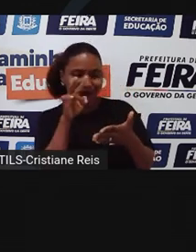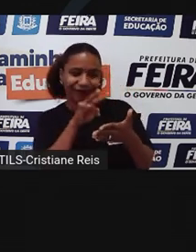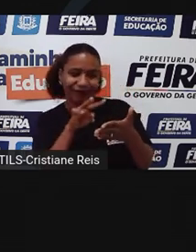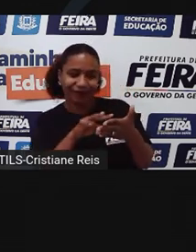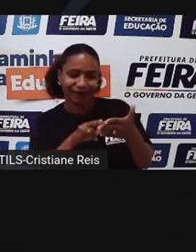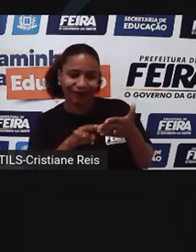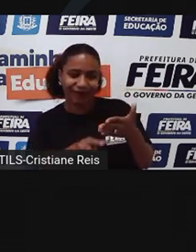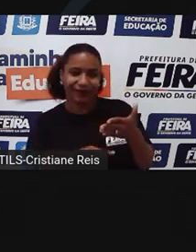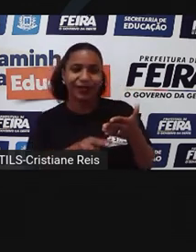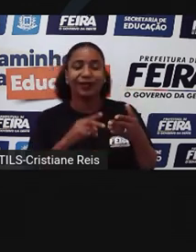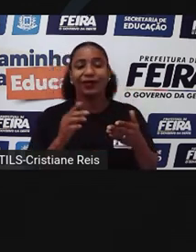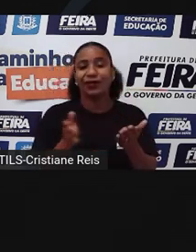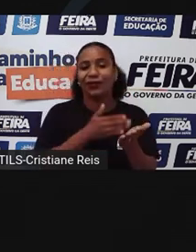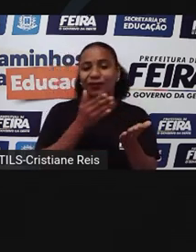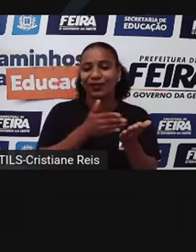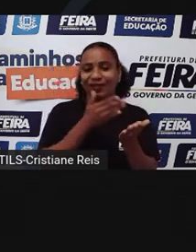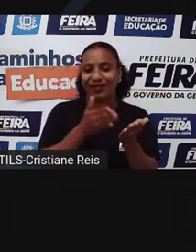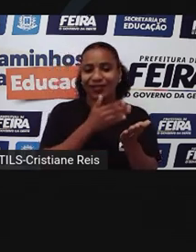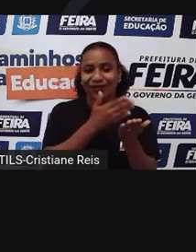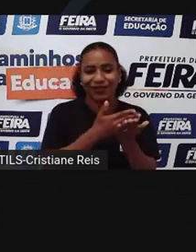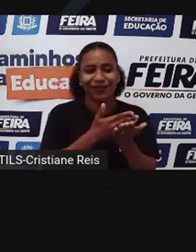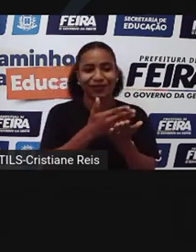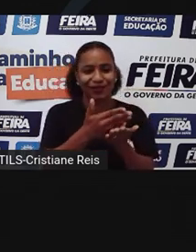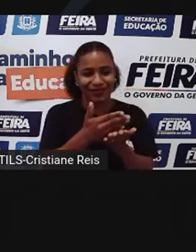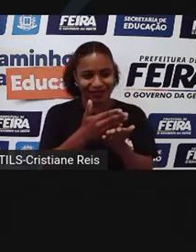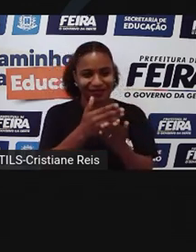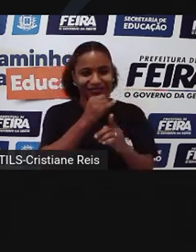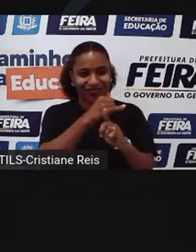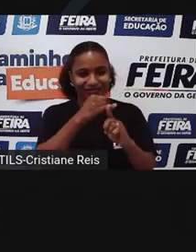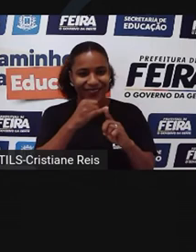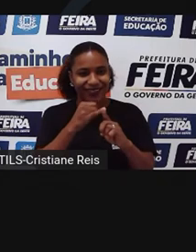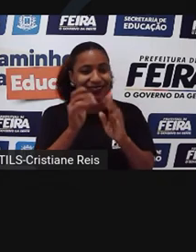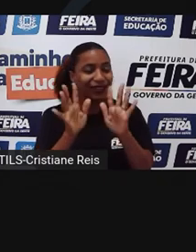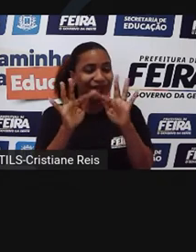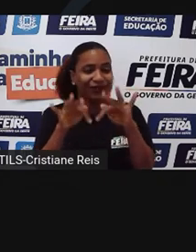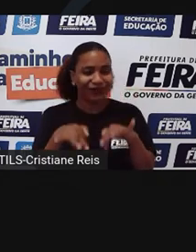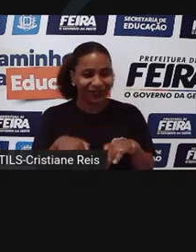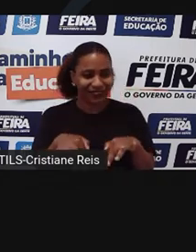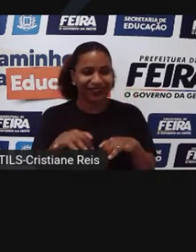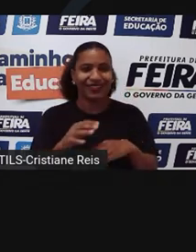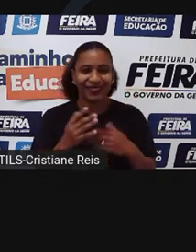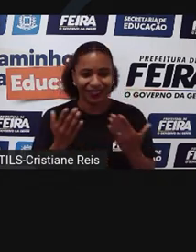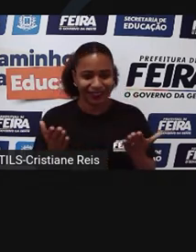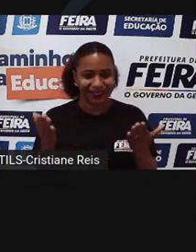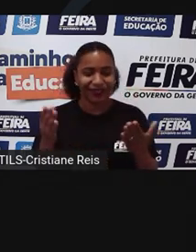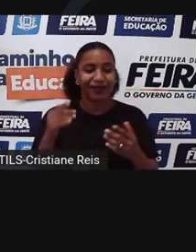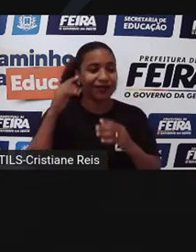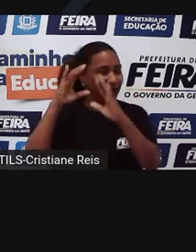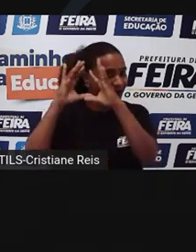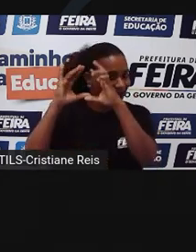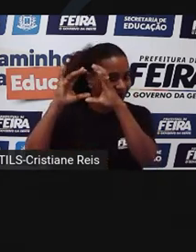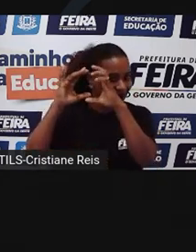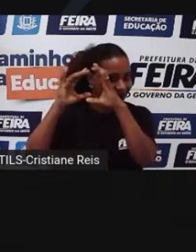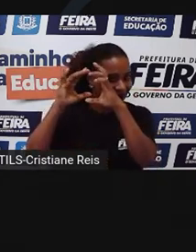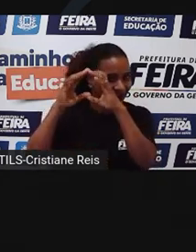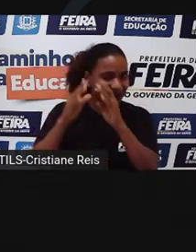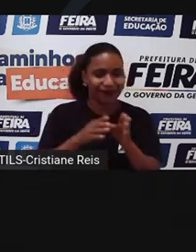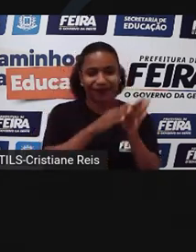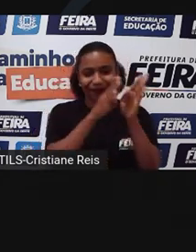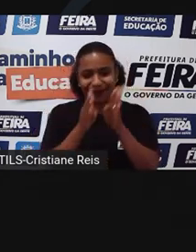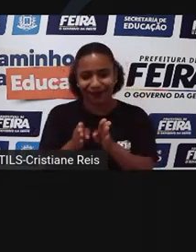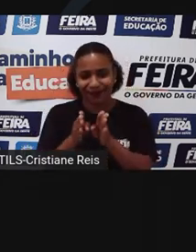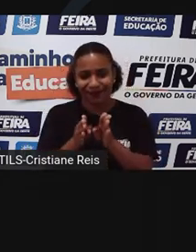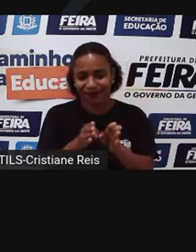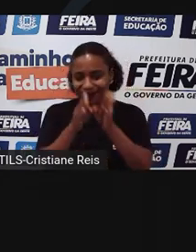começo, meio e fim. E essa estrutura é benéfica para os nossos cérebros. Ela nos encoraja a pensar em sequência. Quanto mais